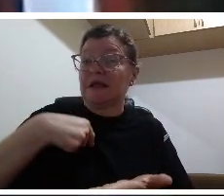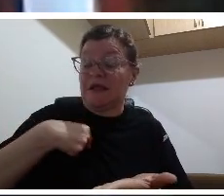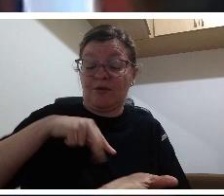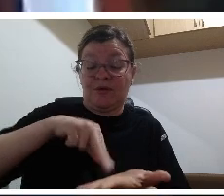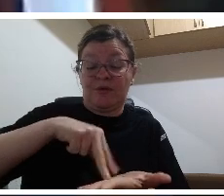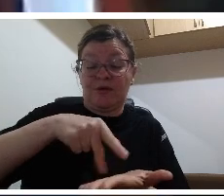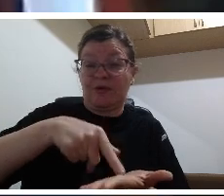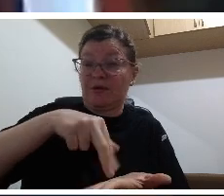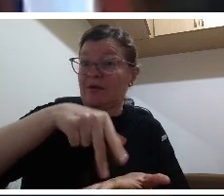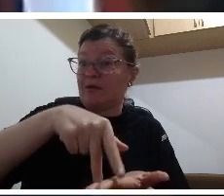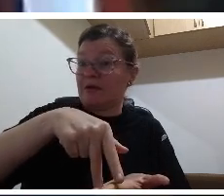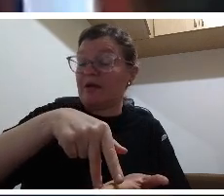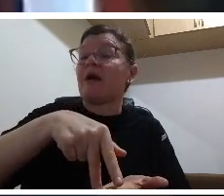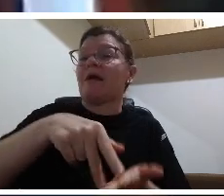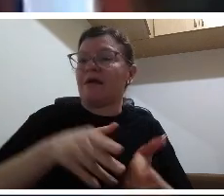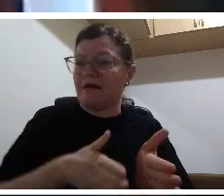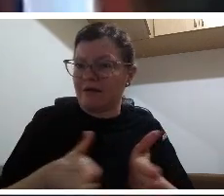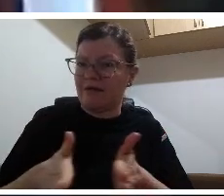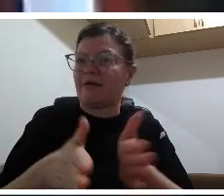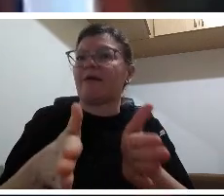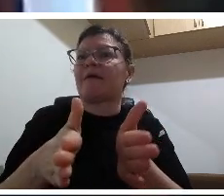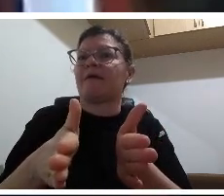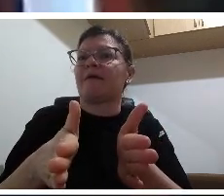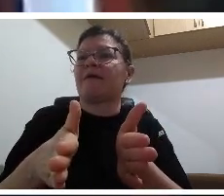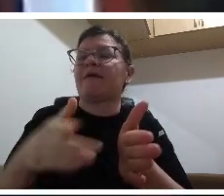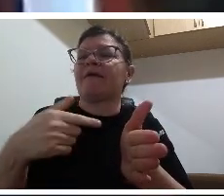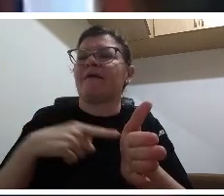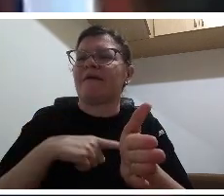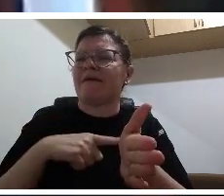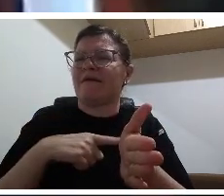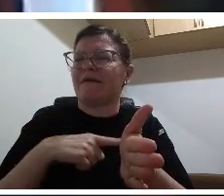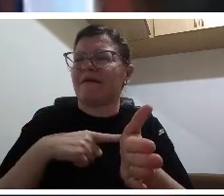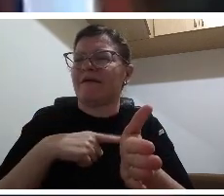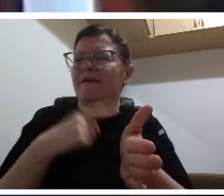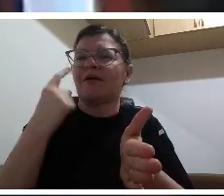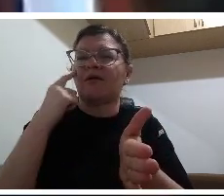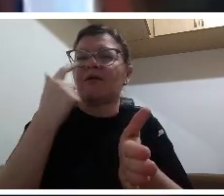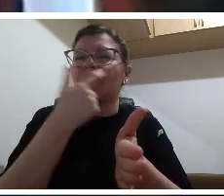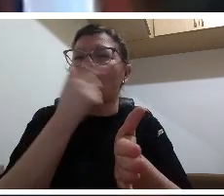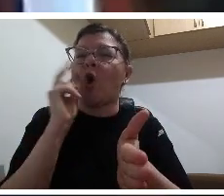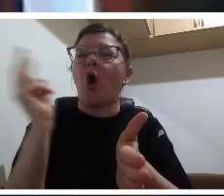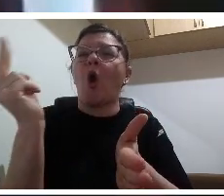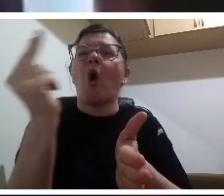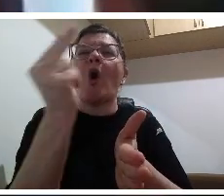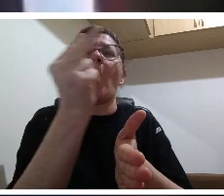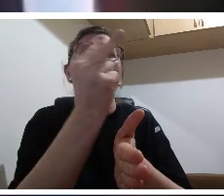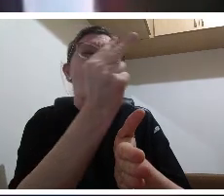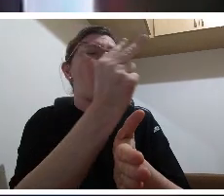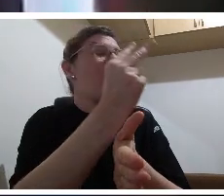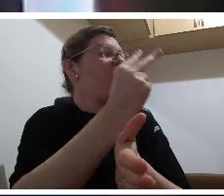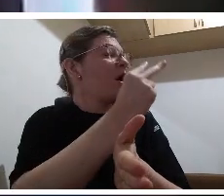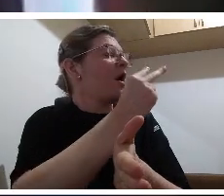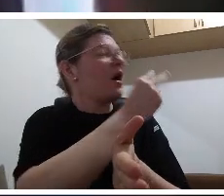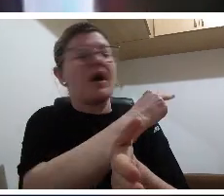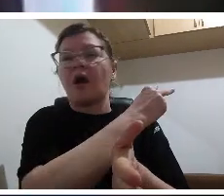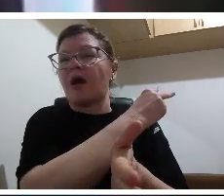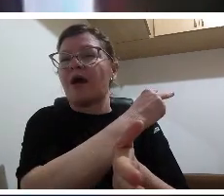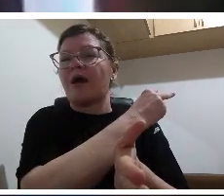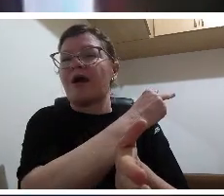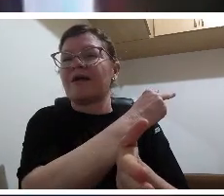caminhante não há caminho mas apenas sulcos de espumas no mar